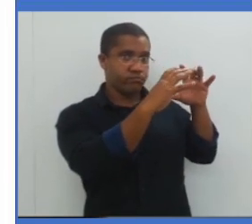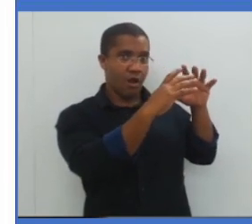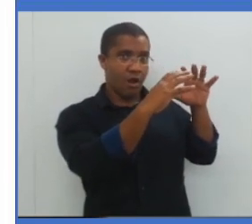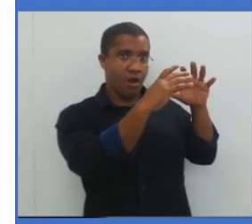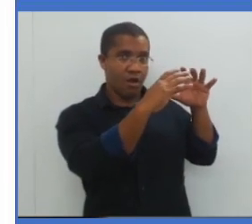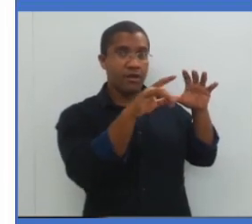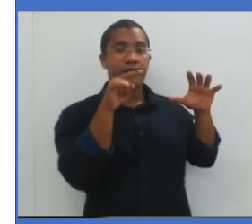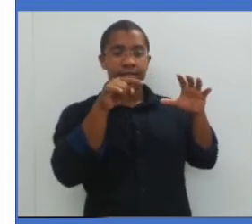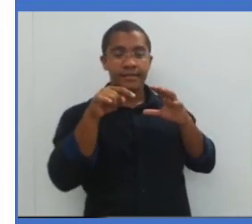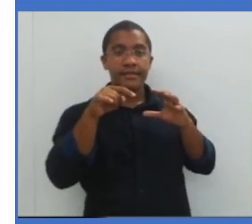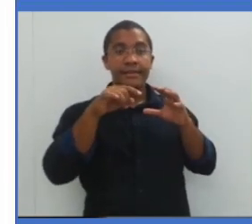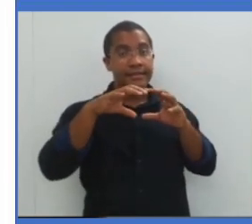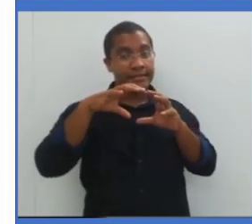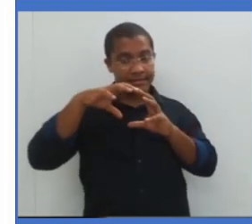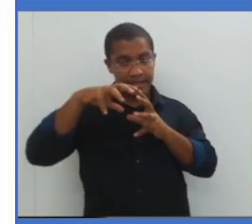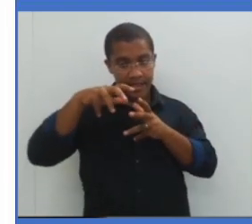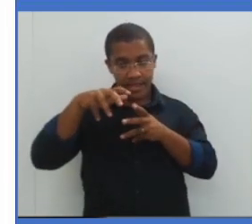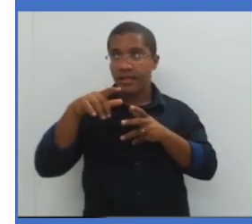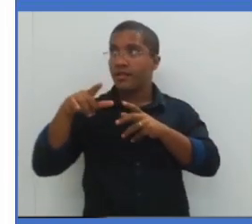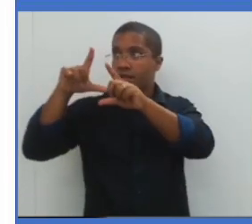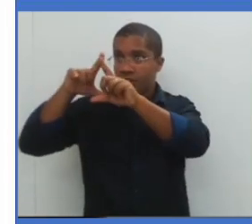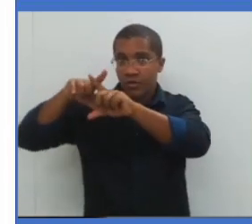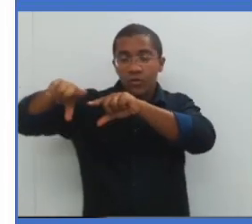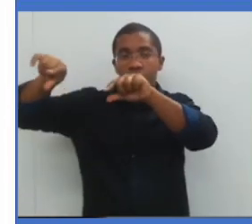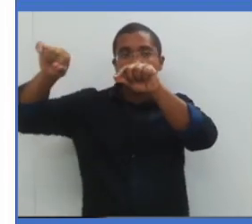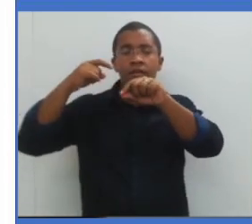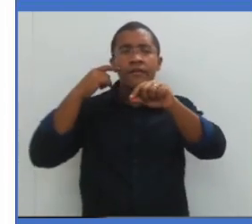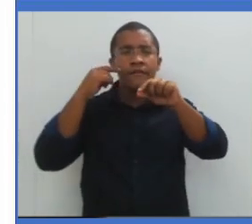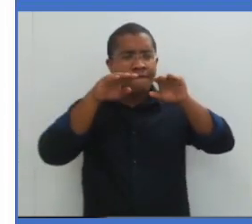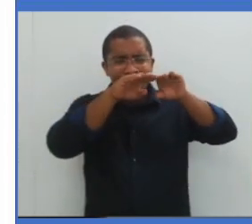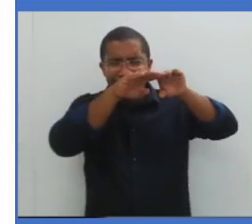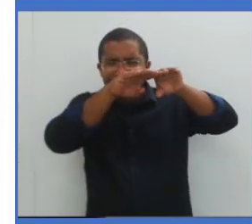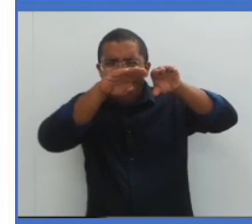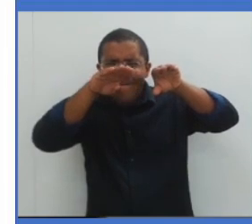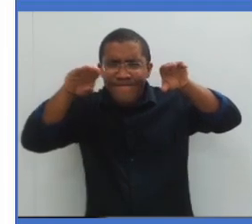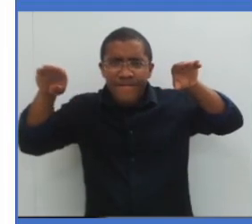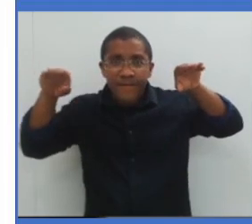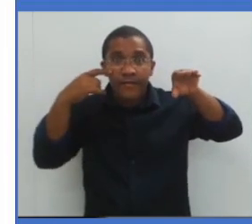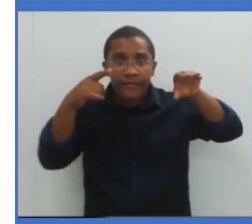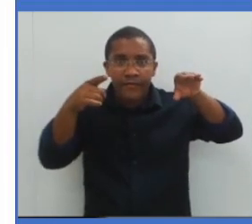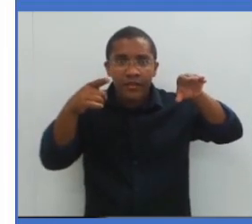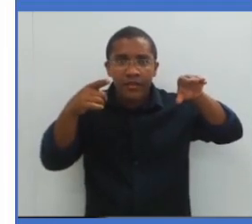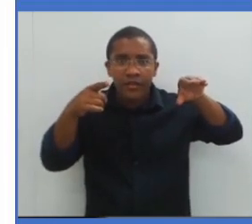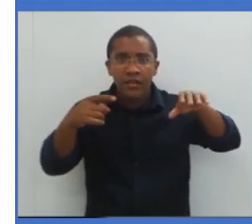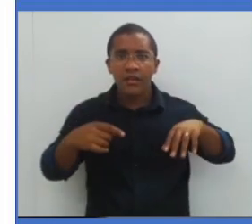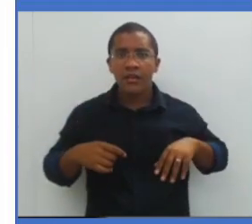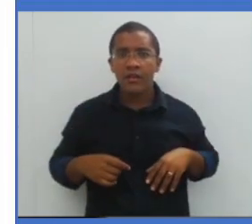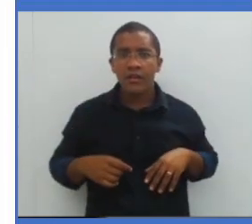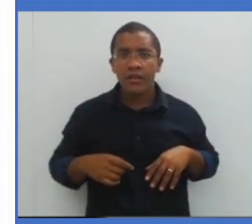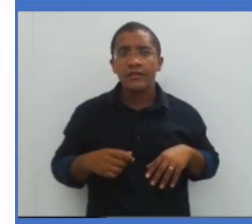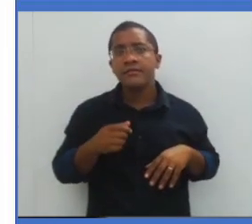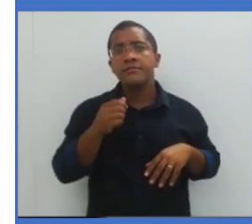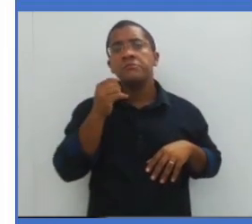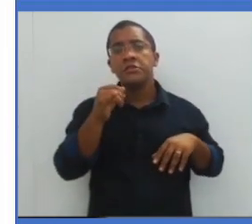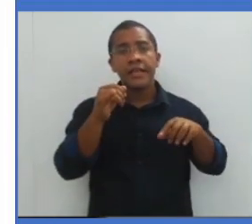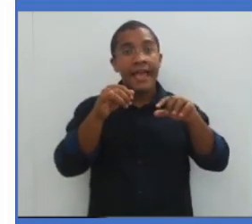tenho a Terra e eu tenho a Lua. Veja o alinhamento. Se a gente fosse fazer uma